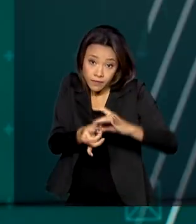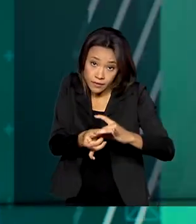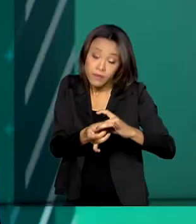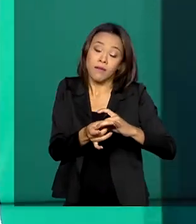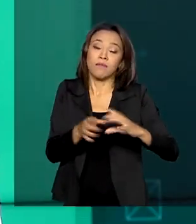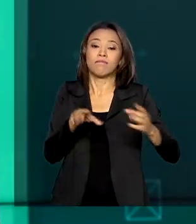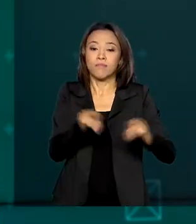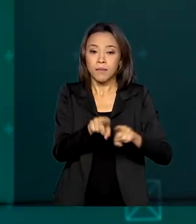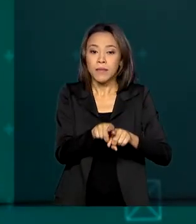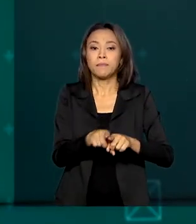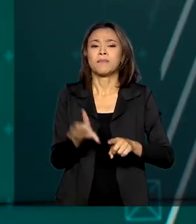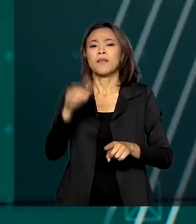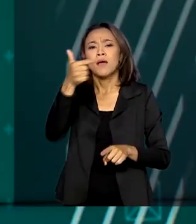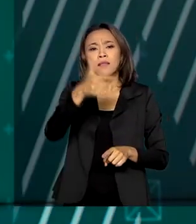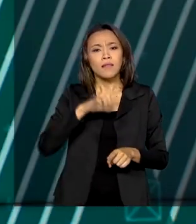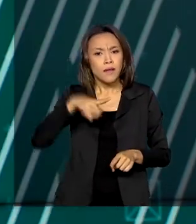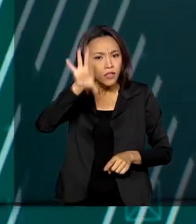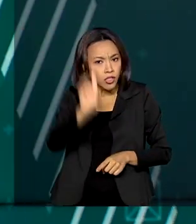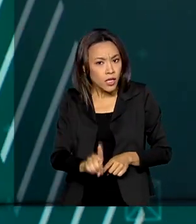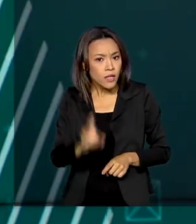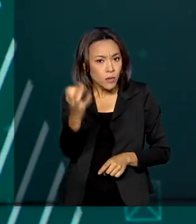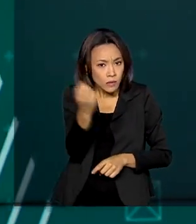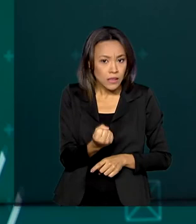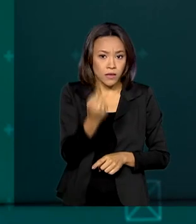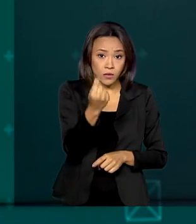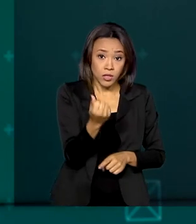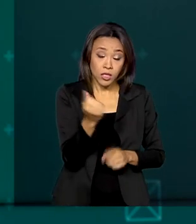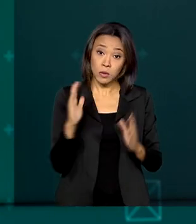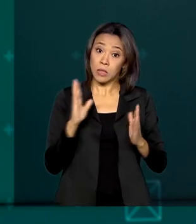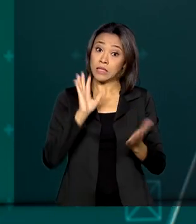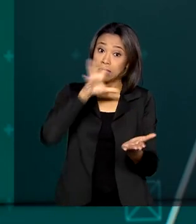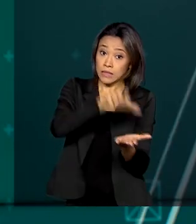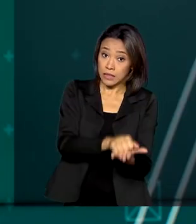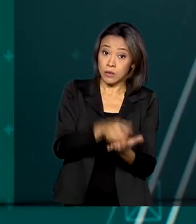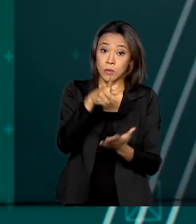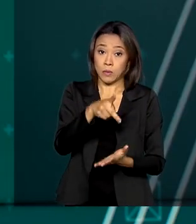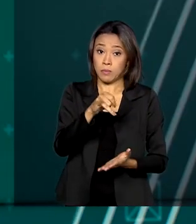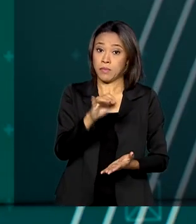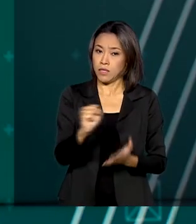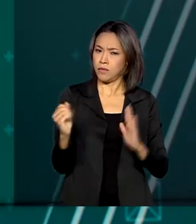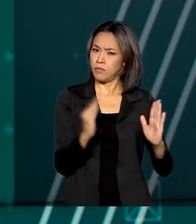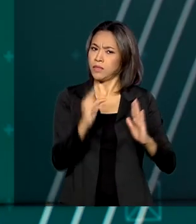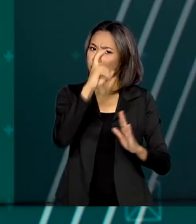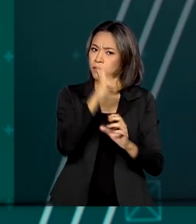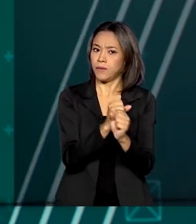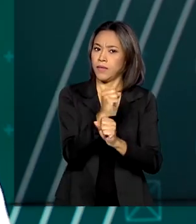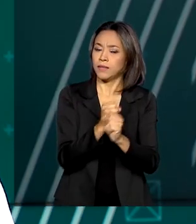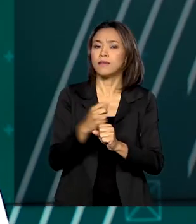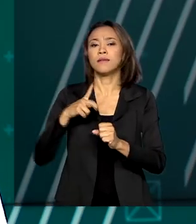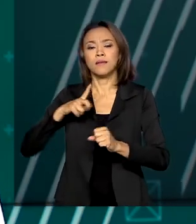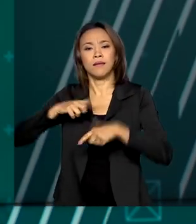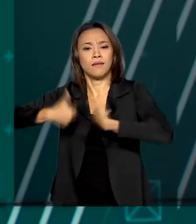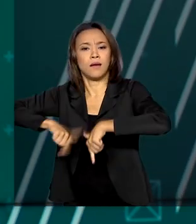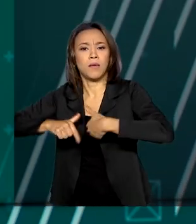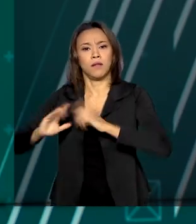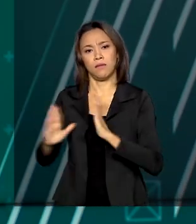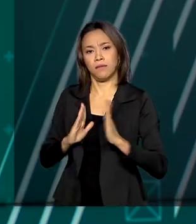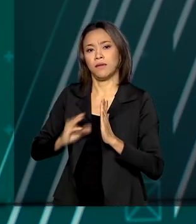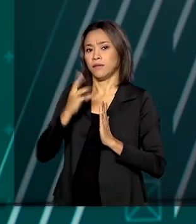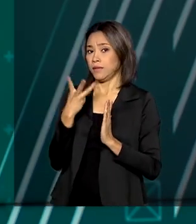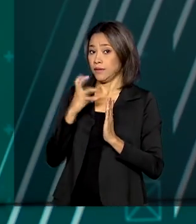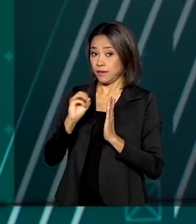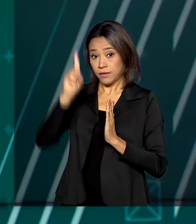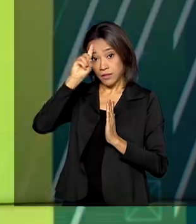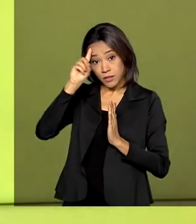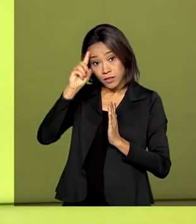salarial o trabalhador inscrito no PIS há pelo menos 5 anos e que tenha trabalhado formalmente por pelo menos 30 dias em